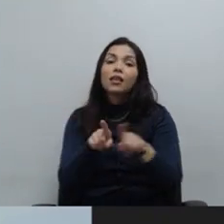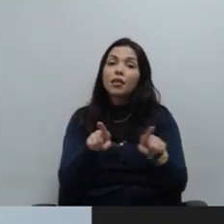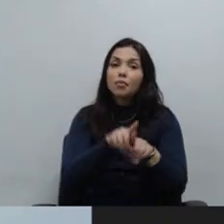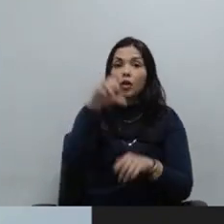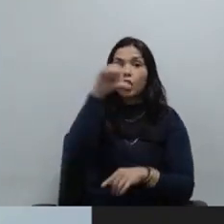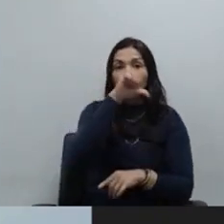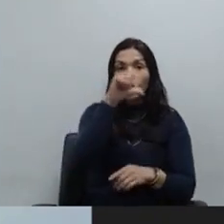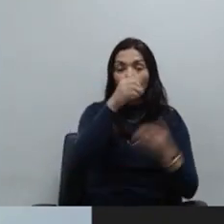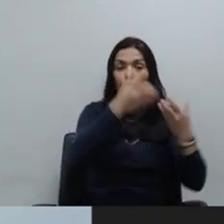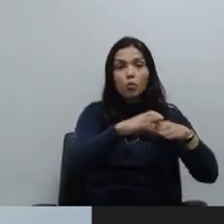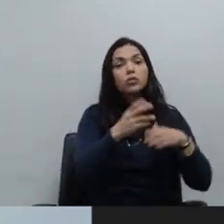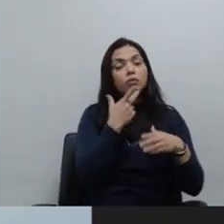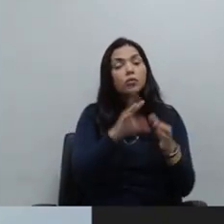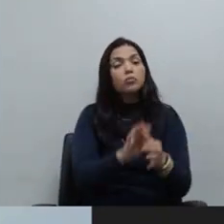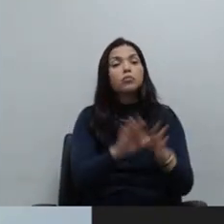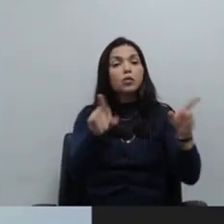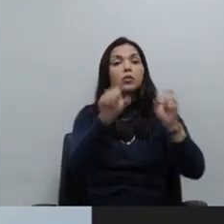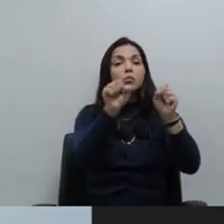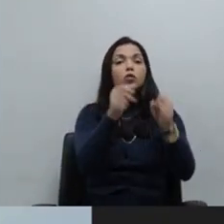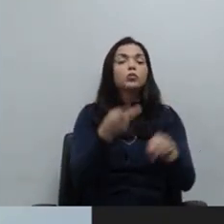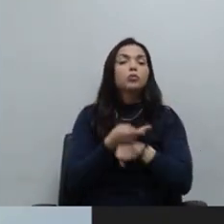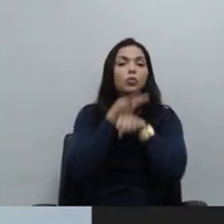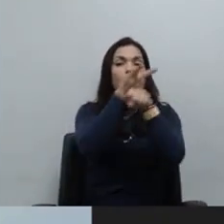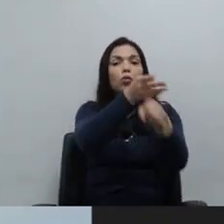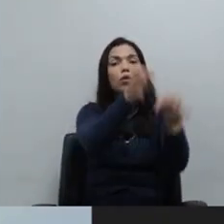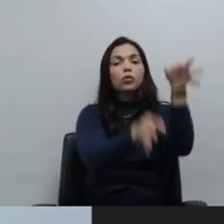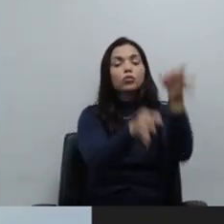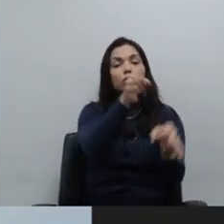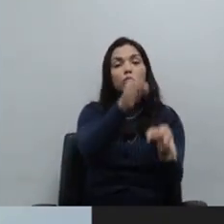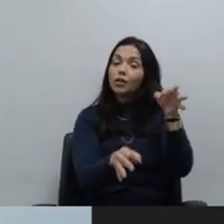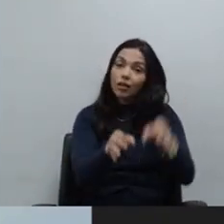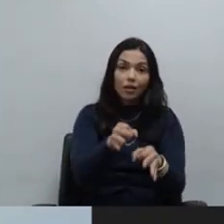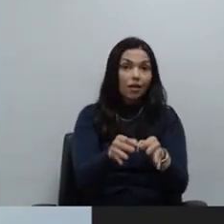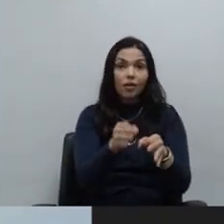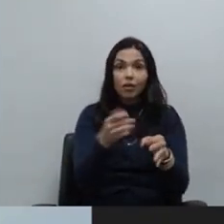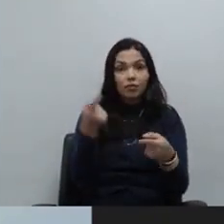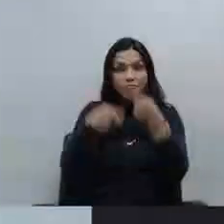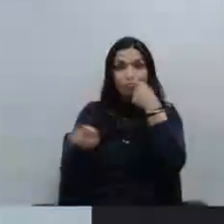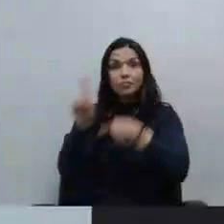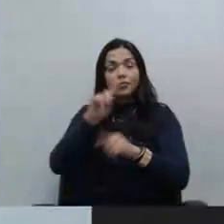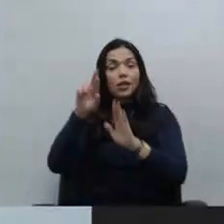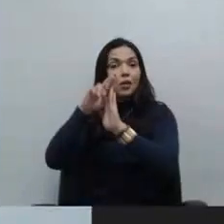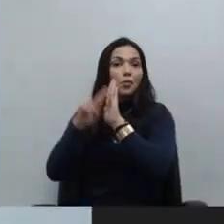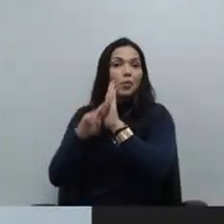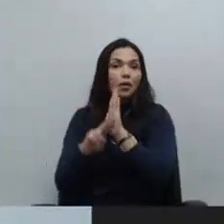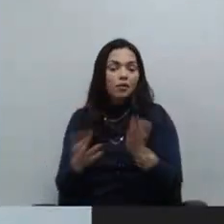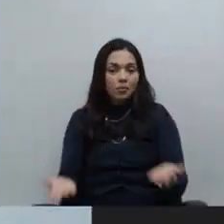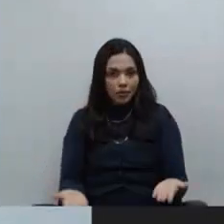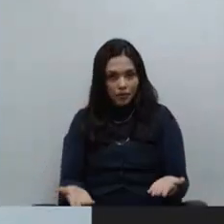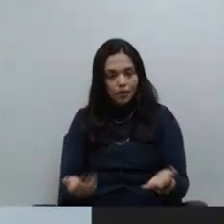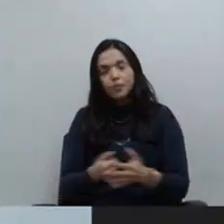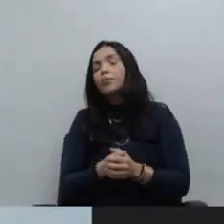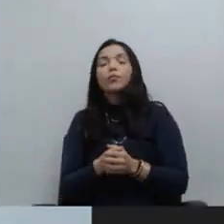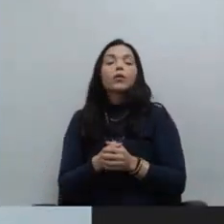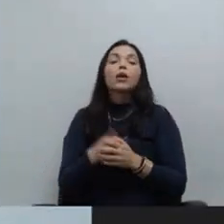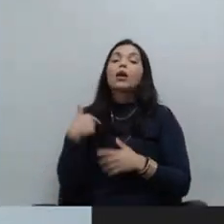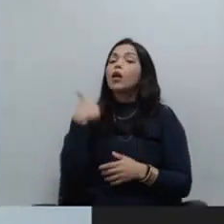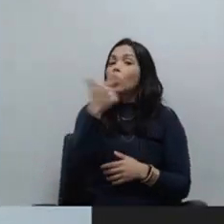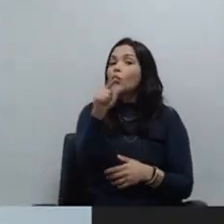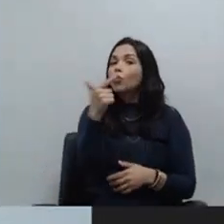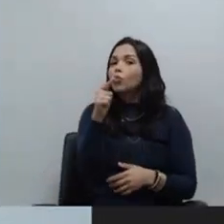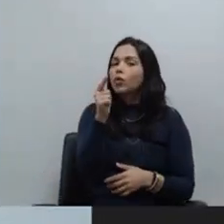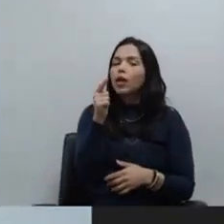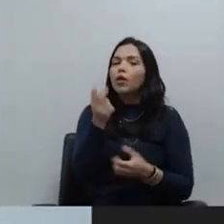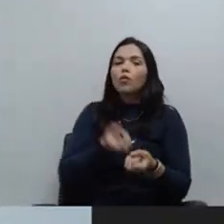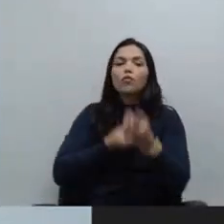ao judiciário, em razão das violações ao ordenamento. Eu queria destacar também que, pelo menos, eu não tenho notícias de